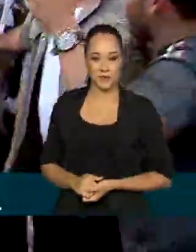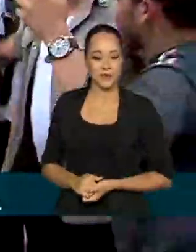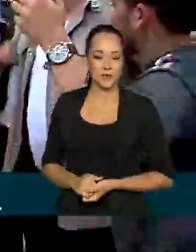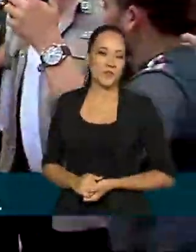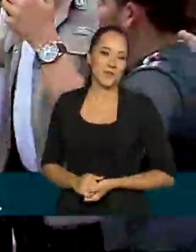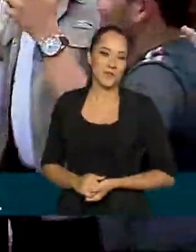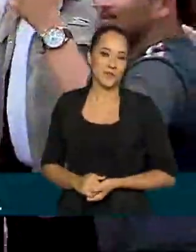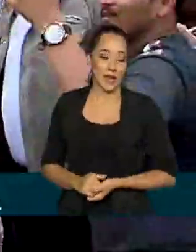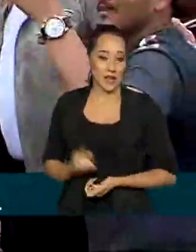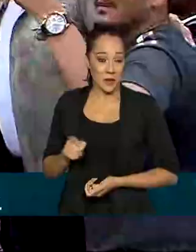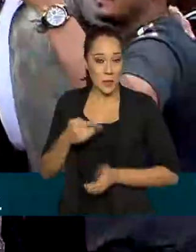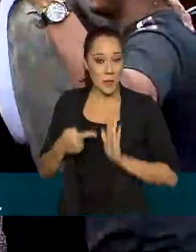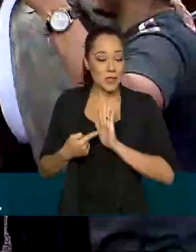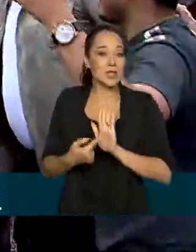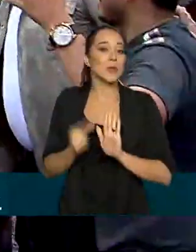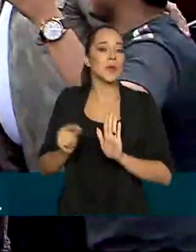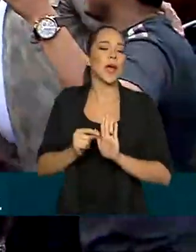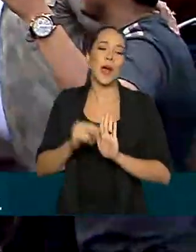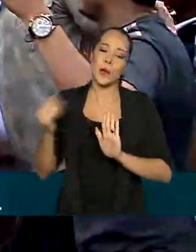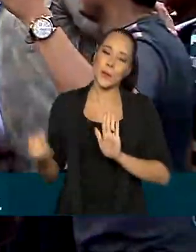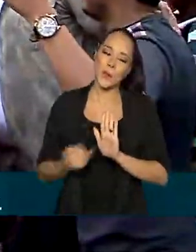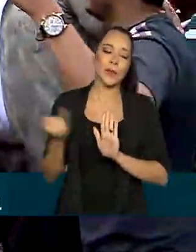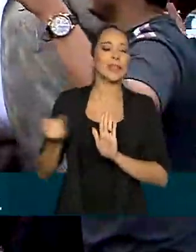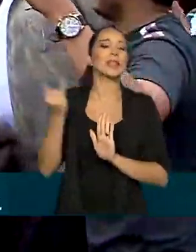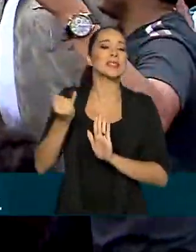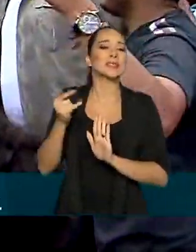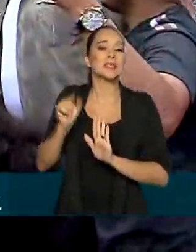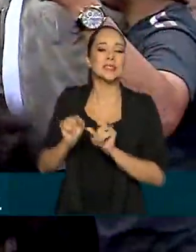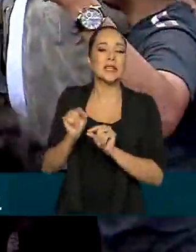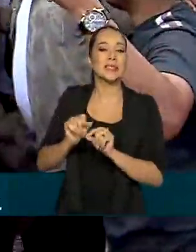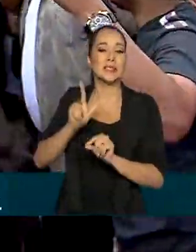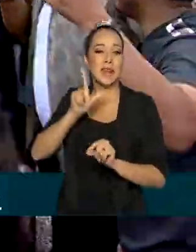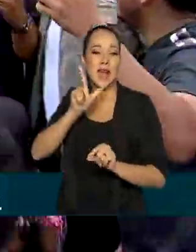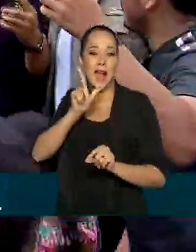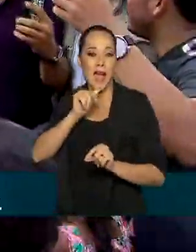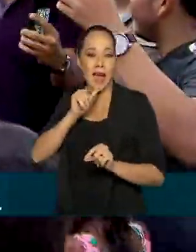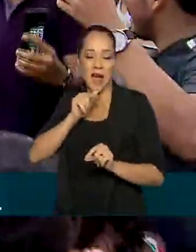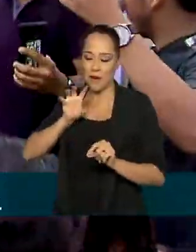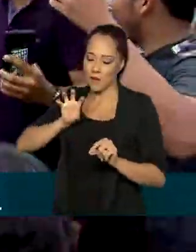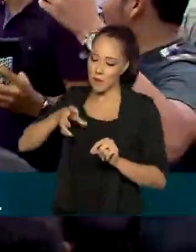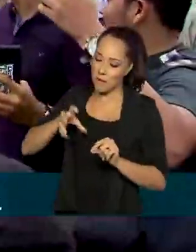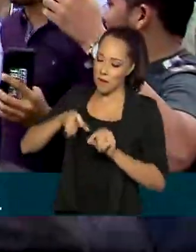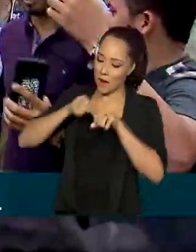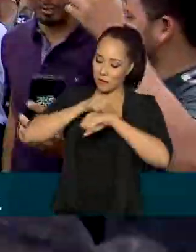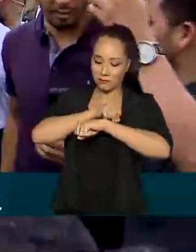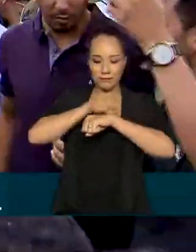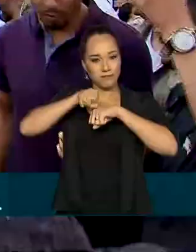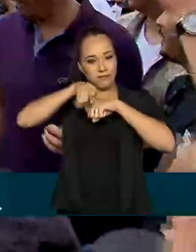do simbolismo desta abertura da tubulação.